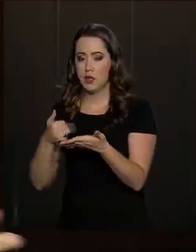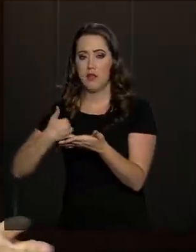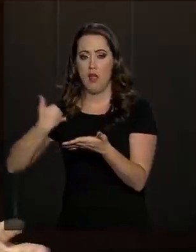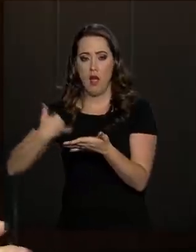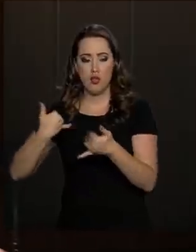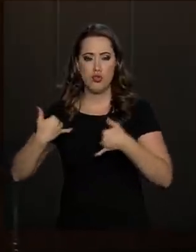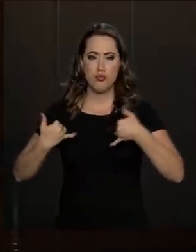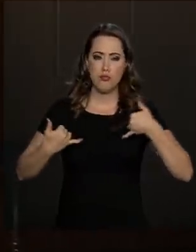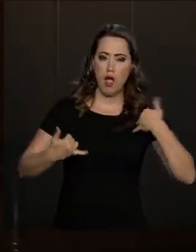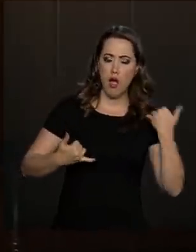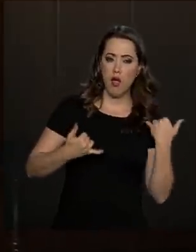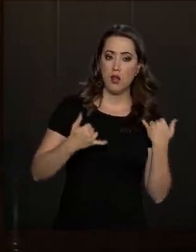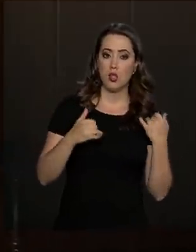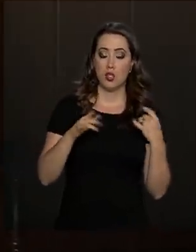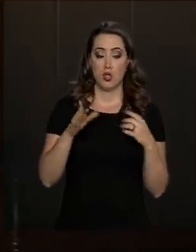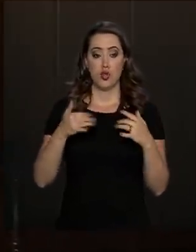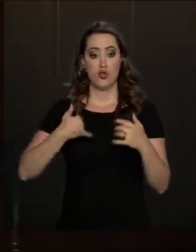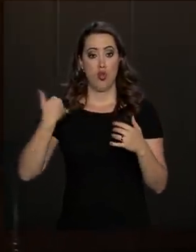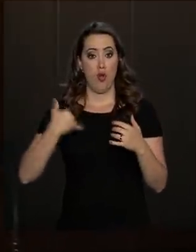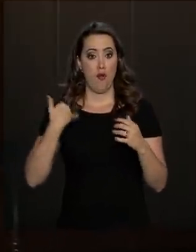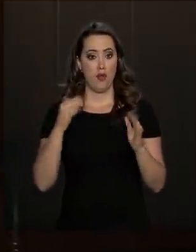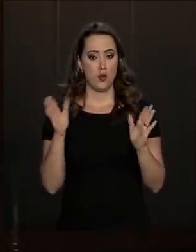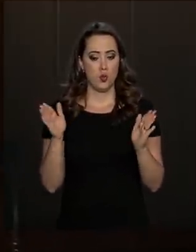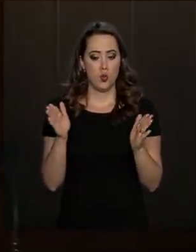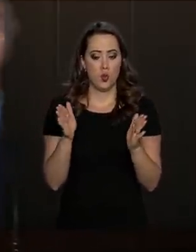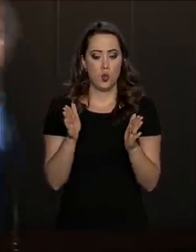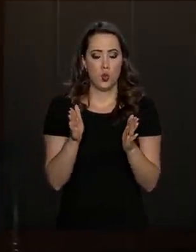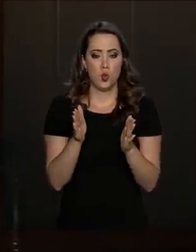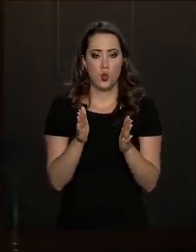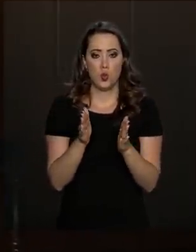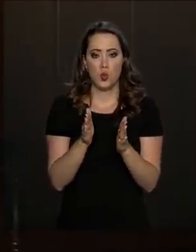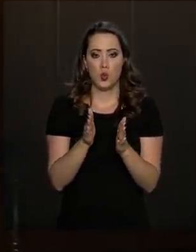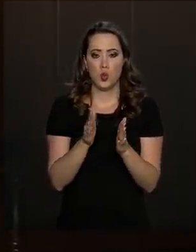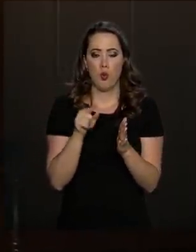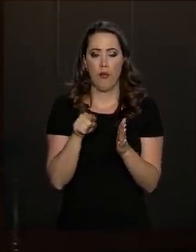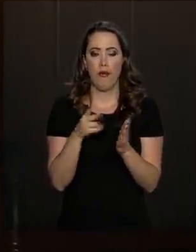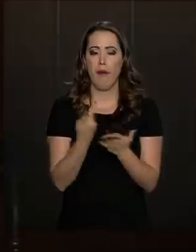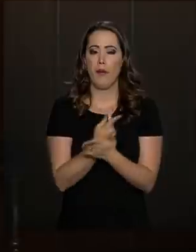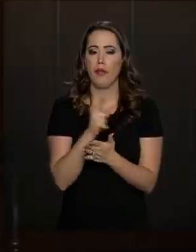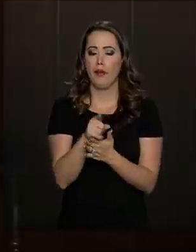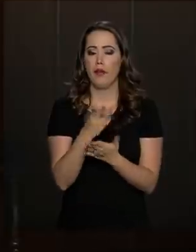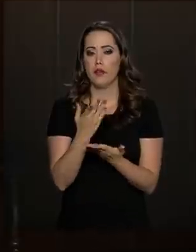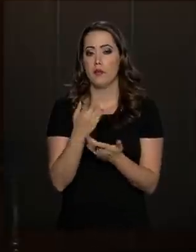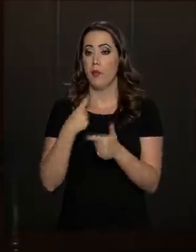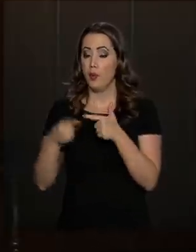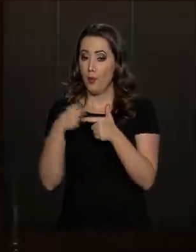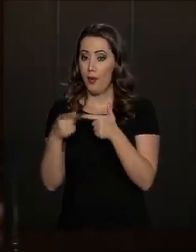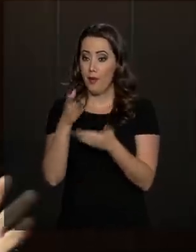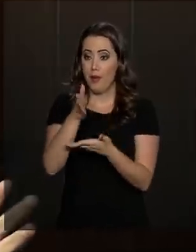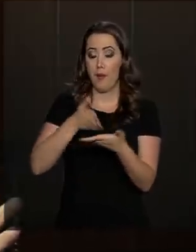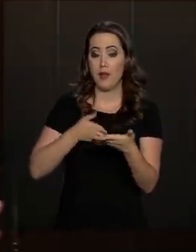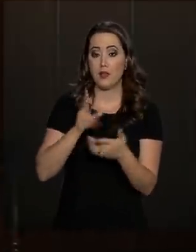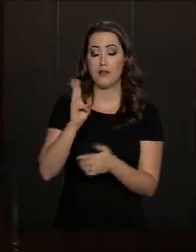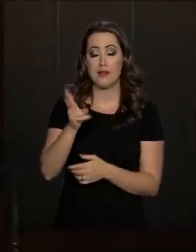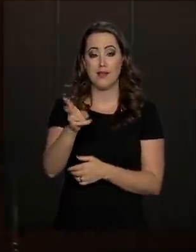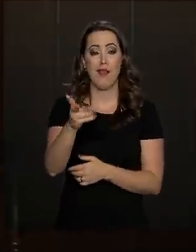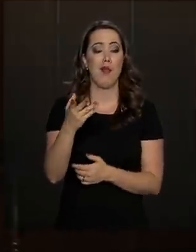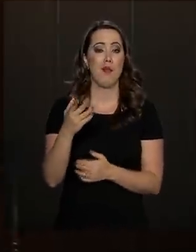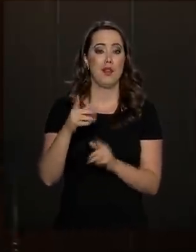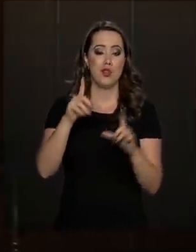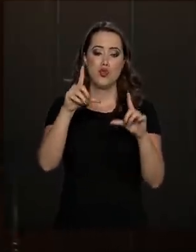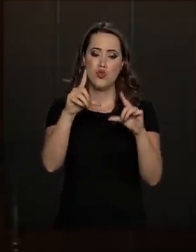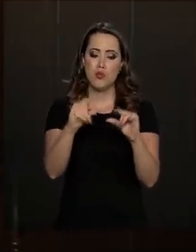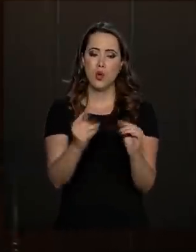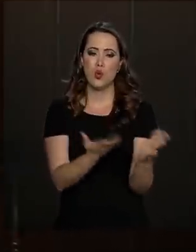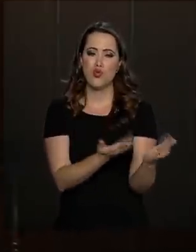o Brasil vai tendo menos jovens, há uma condenação a esse sistema de repartição. Porque cada vez você tem menos jovens,